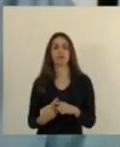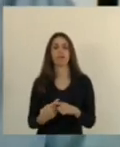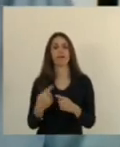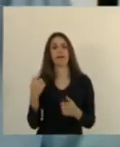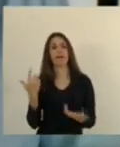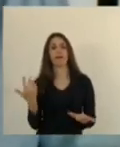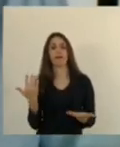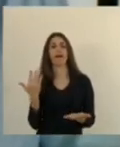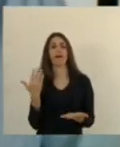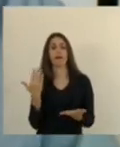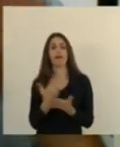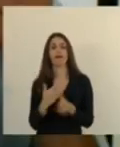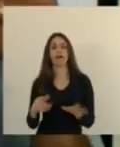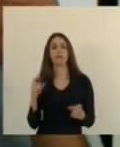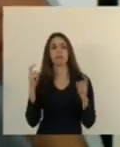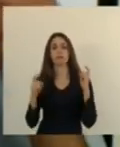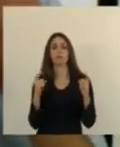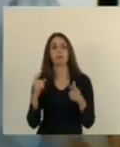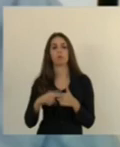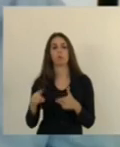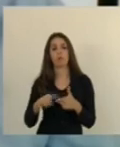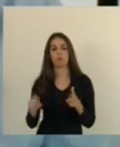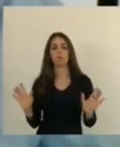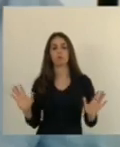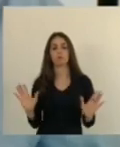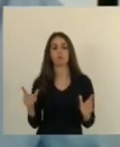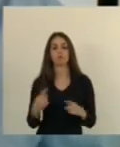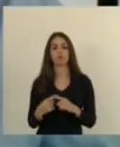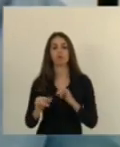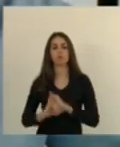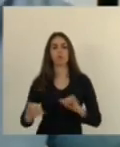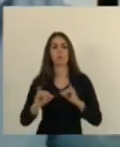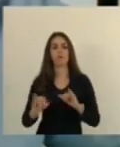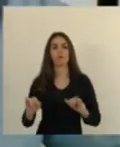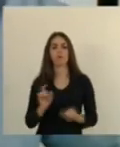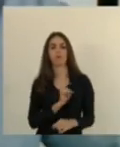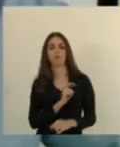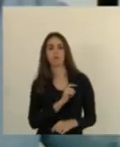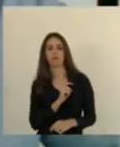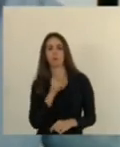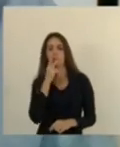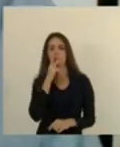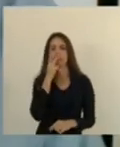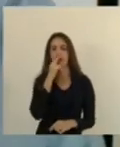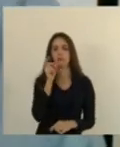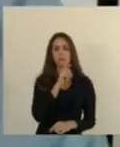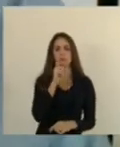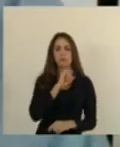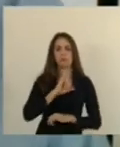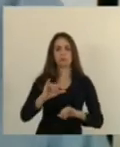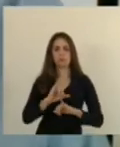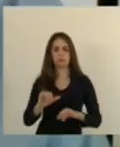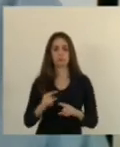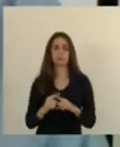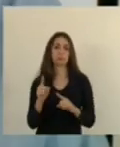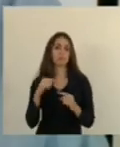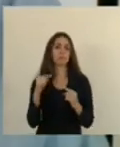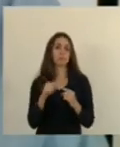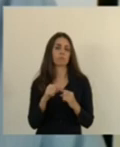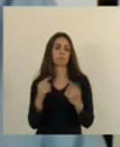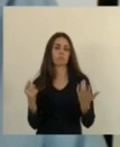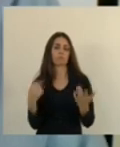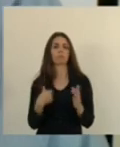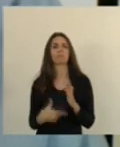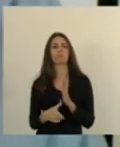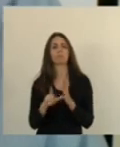preocupação deputado o Luiz Durão de propaganda enganosa que é o objetivo de vossa excelência aqui então antes mesmo de